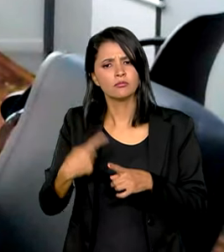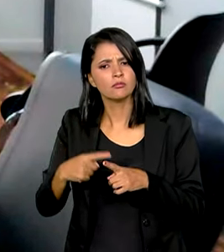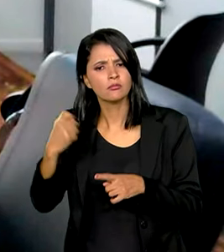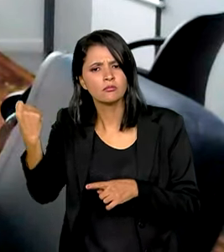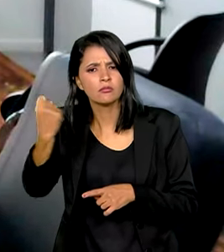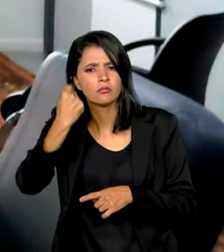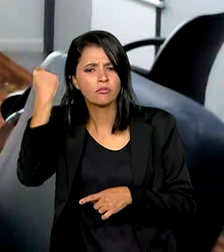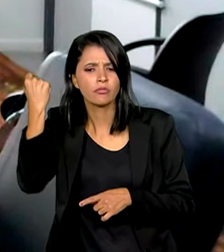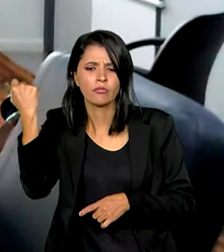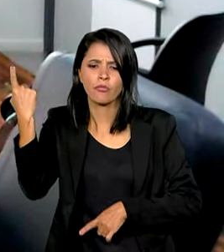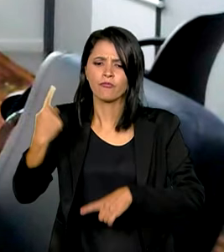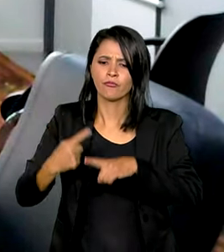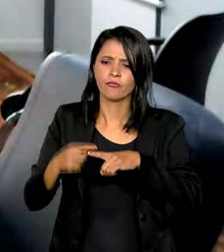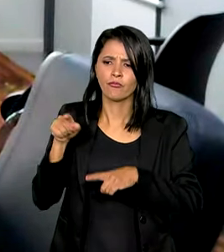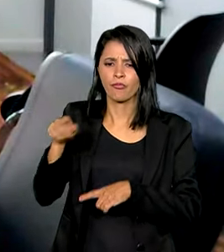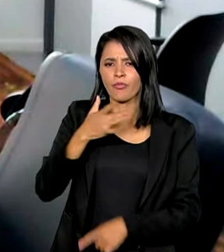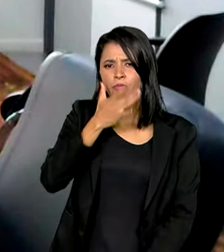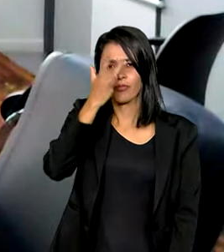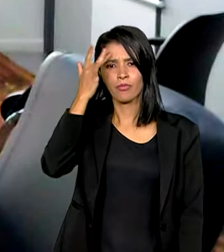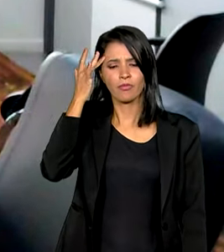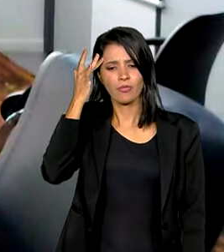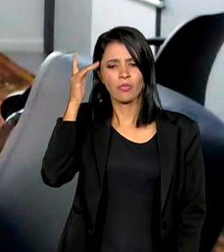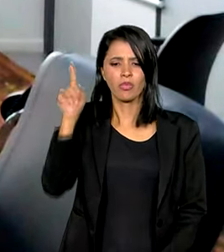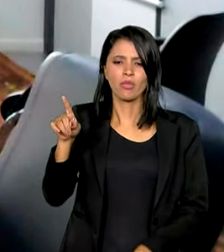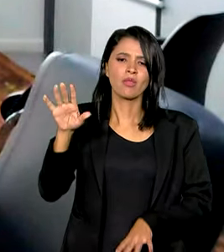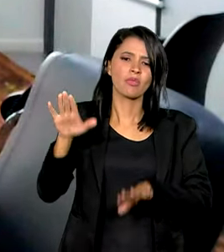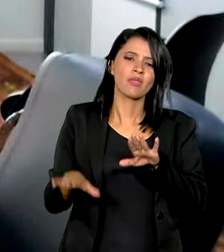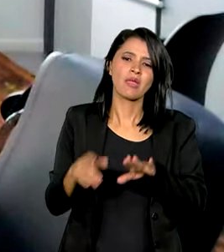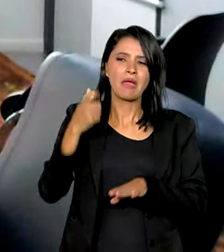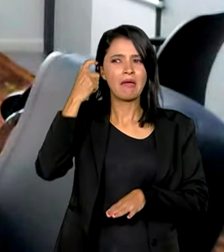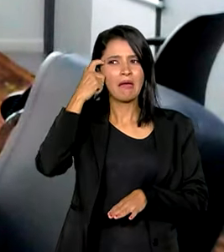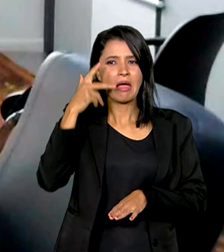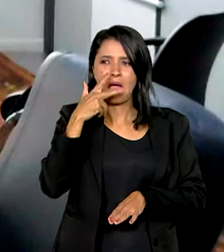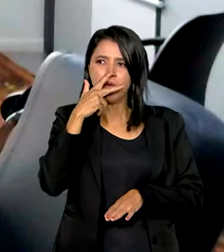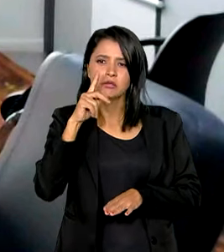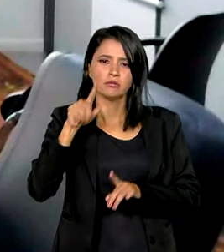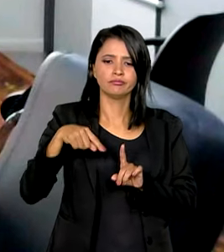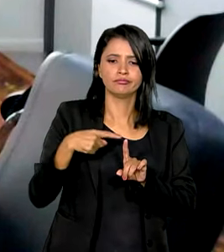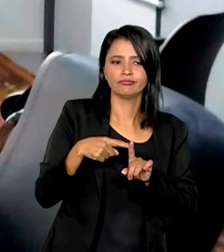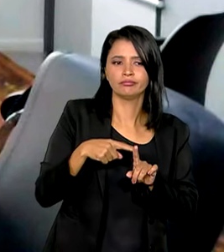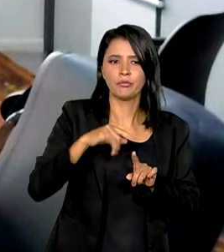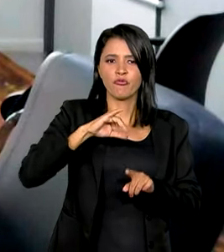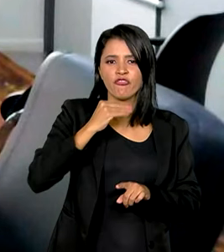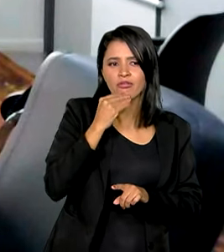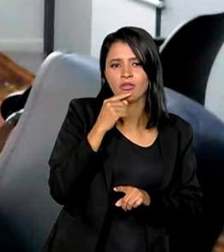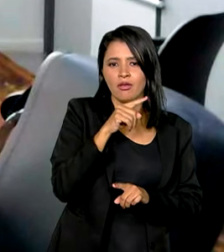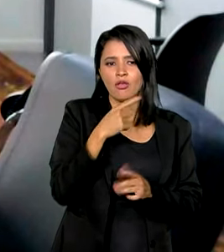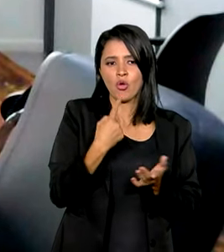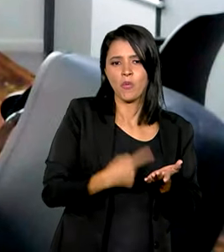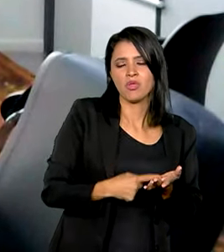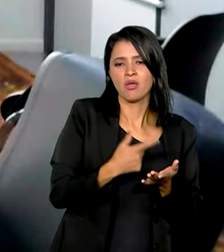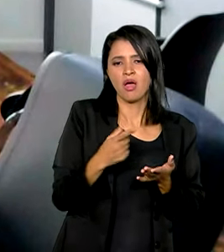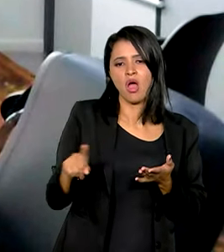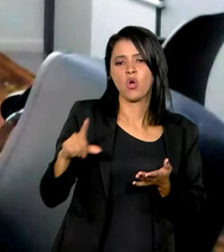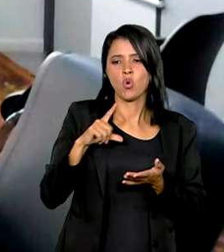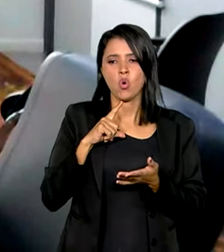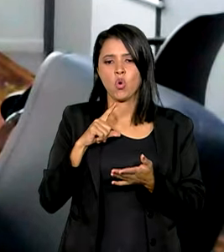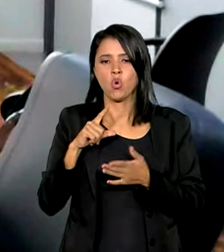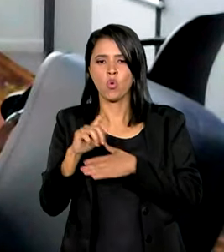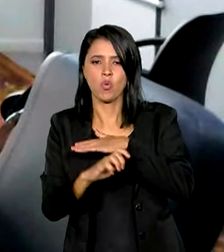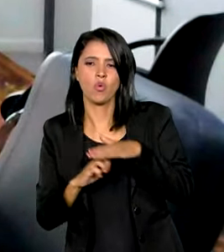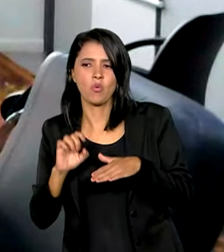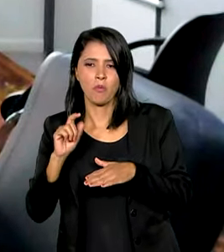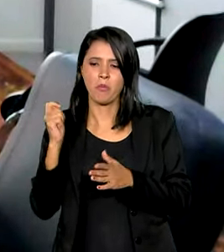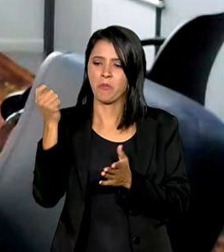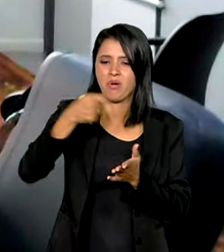Porque a pessoa, muitas vezes, acha que está tendo alguma vantagem em combinar com algum empregador ou de não pagar